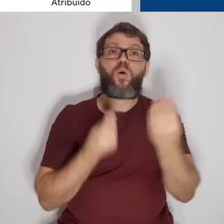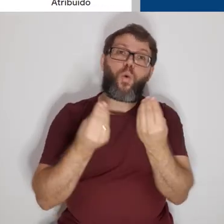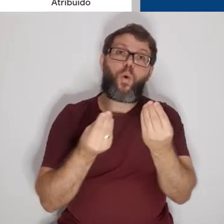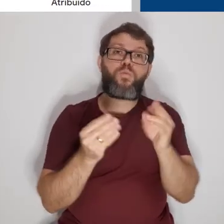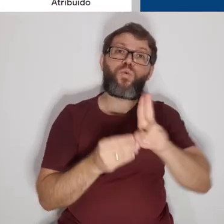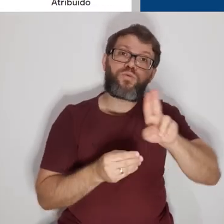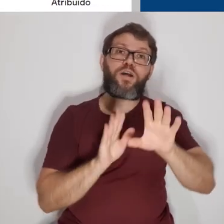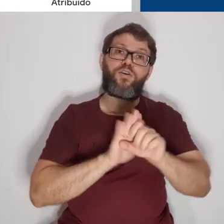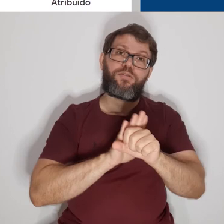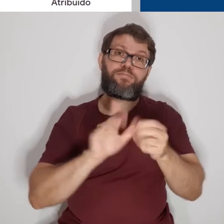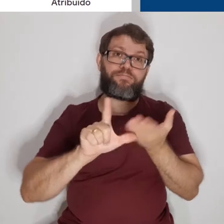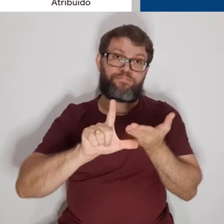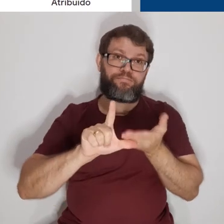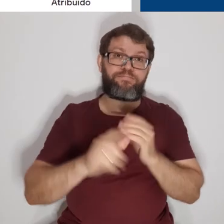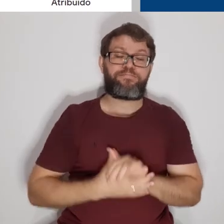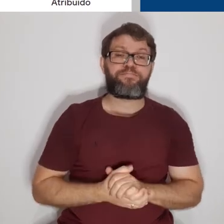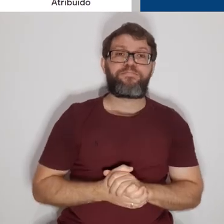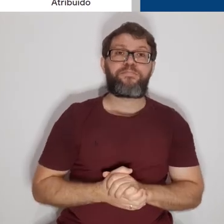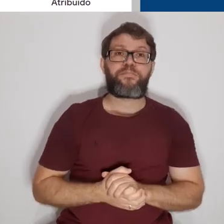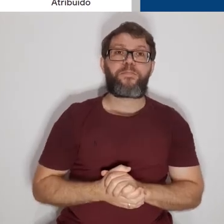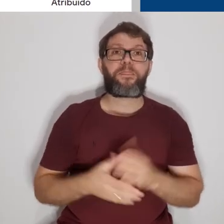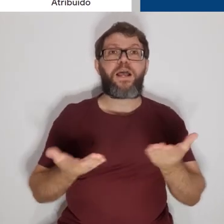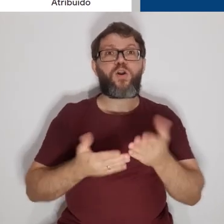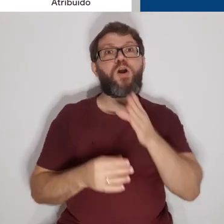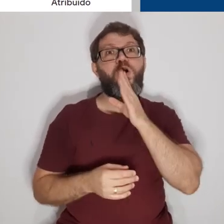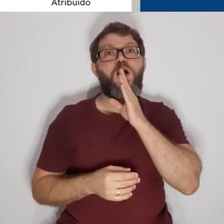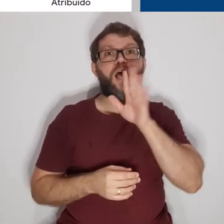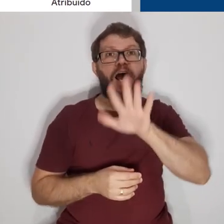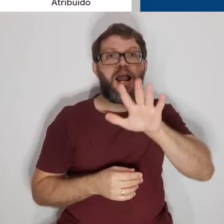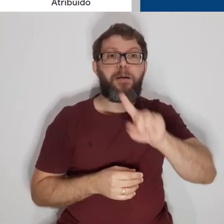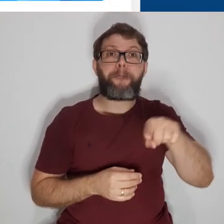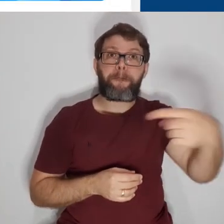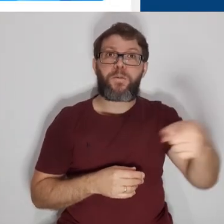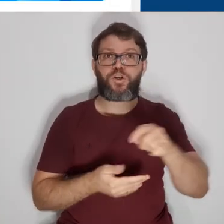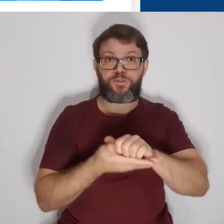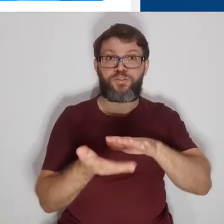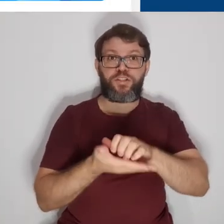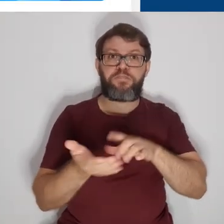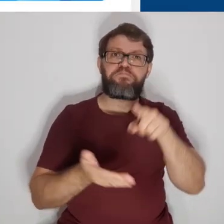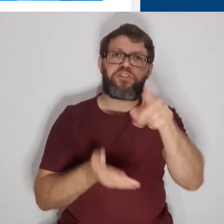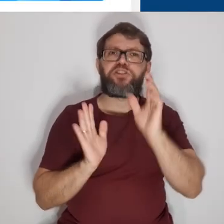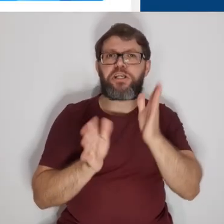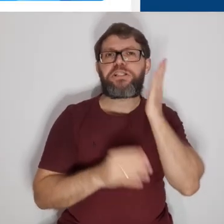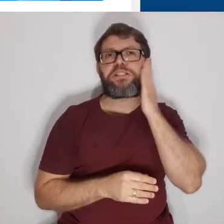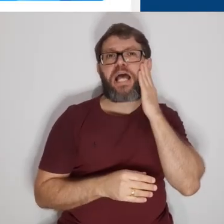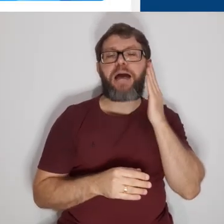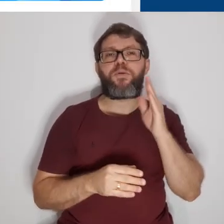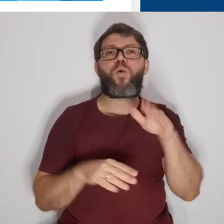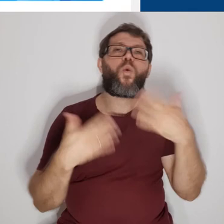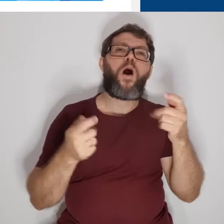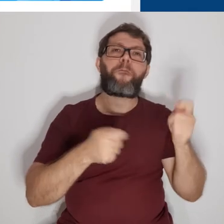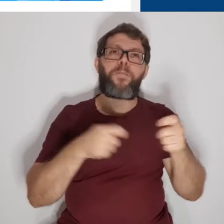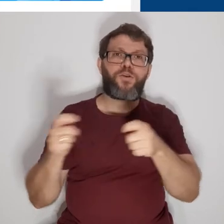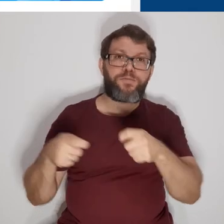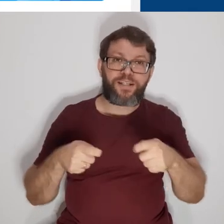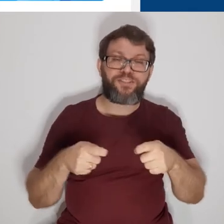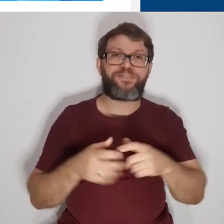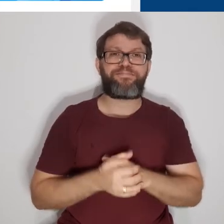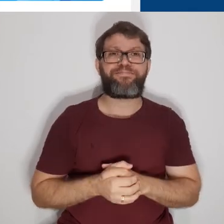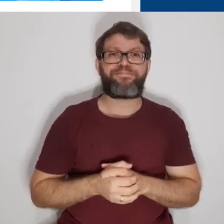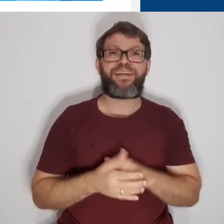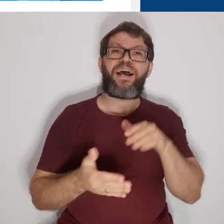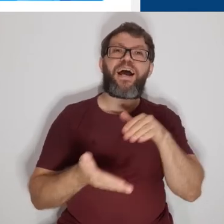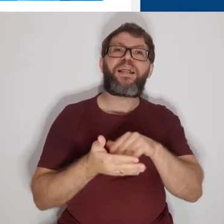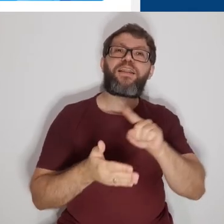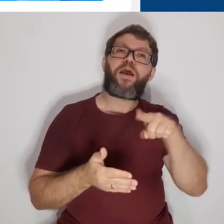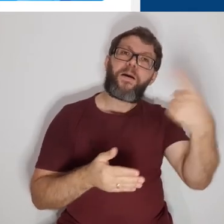nesse caso, a turma é como usar o classroom. Agora que conhecemos a área de próximas atividades, você já sabe quais são as